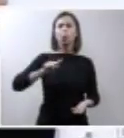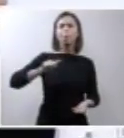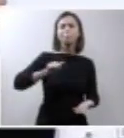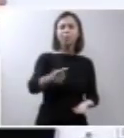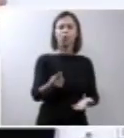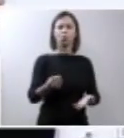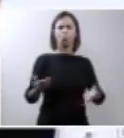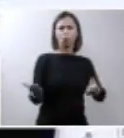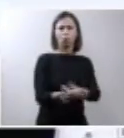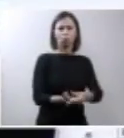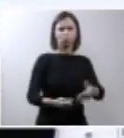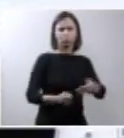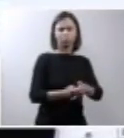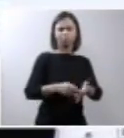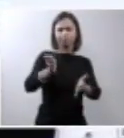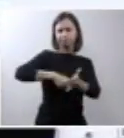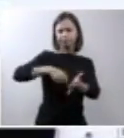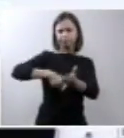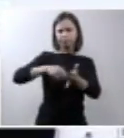concederam